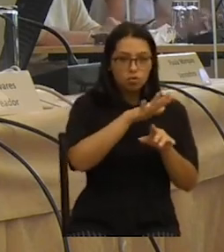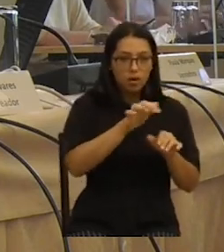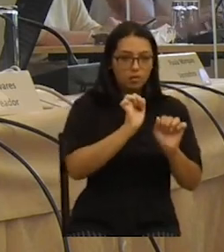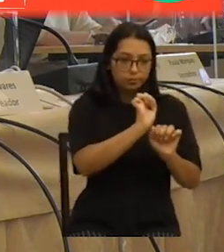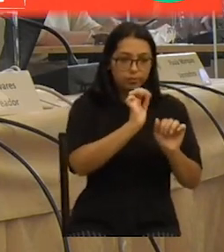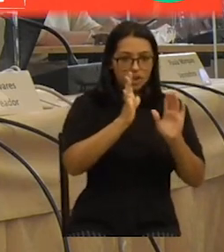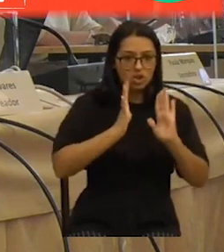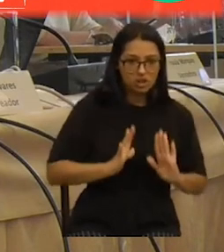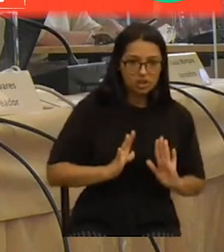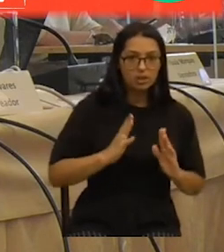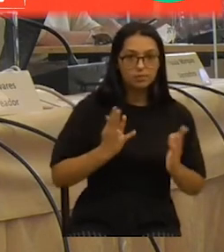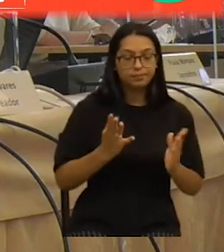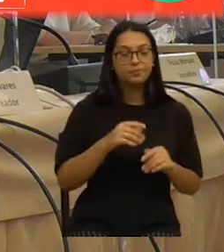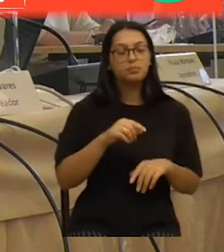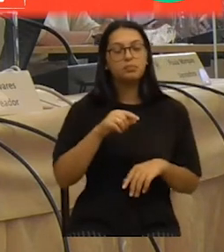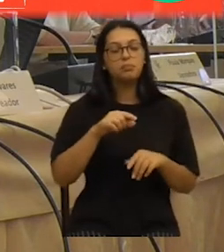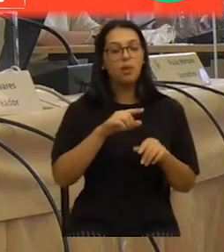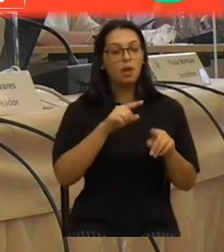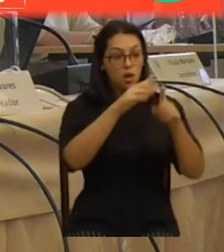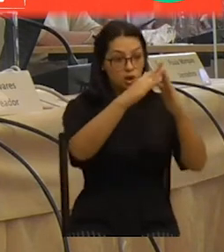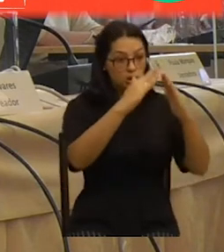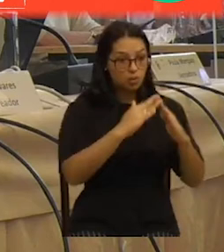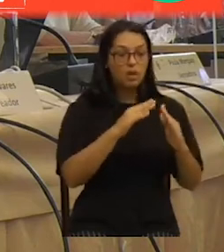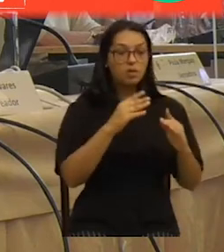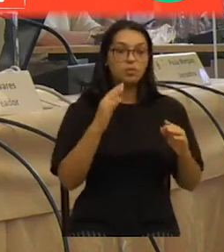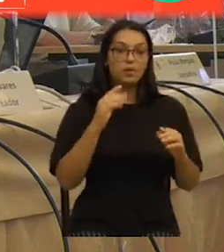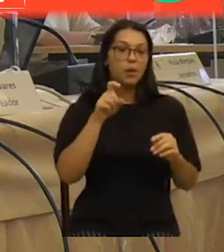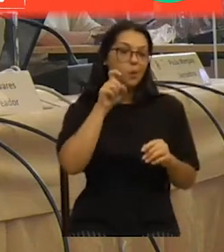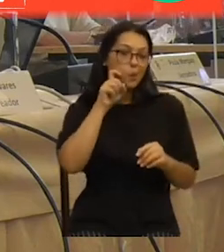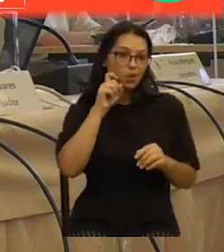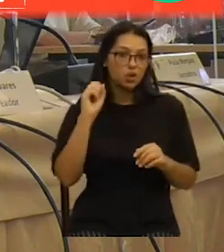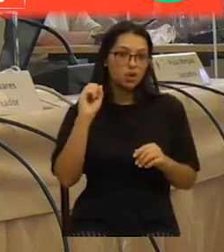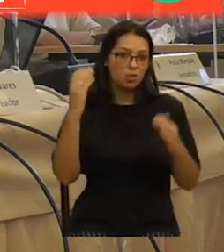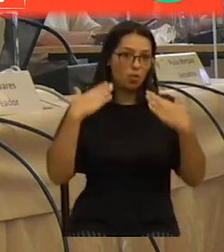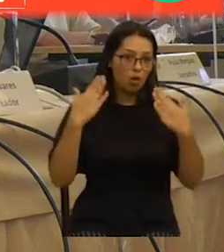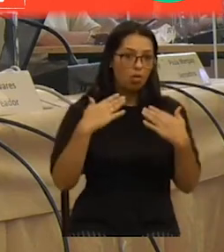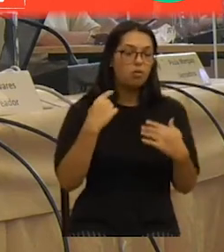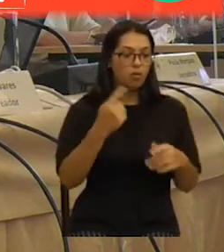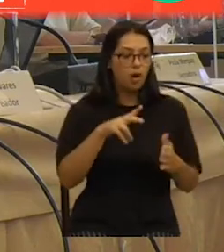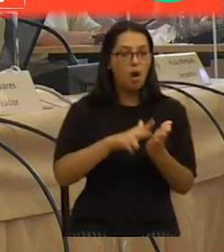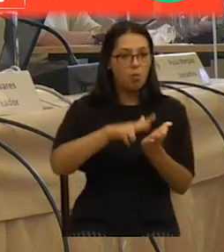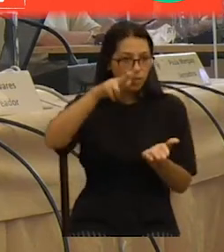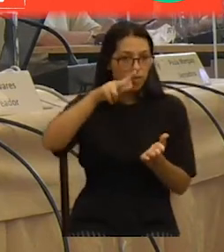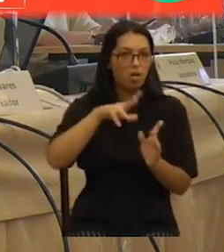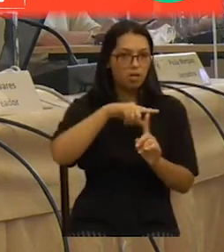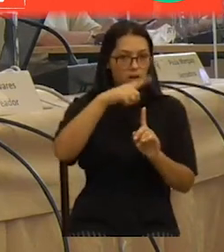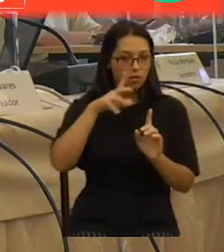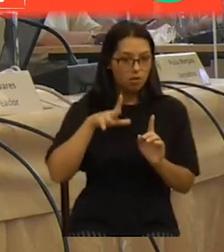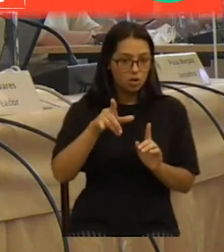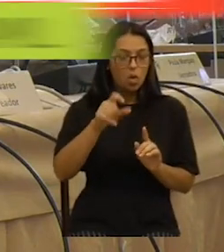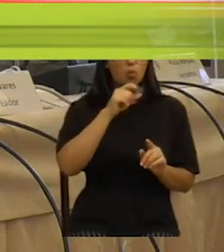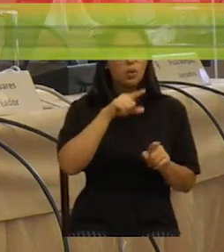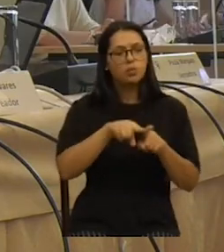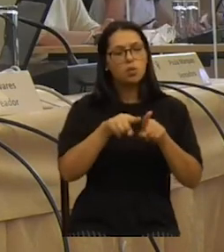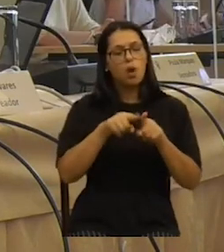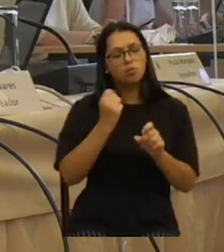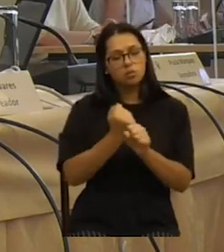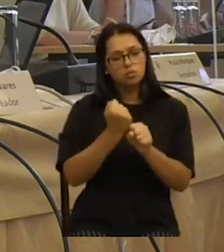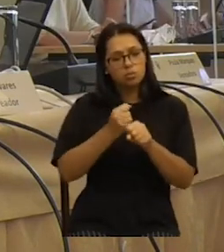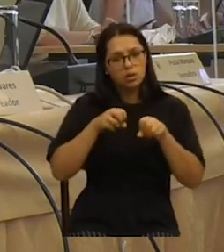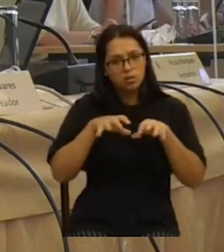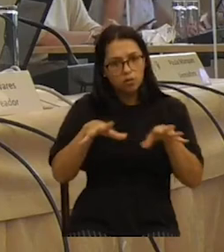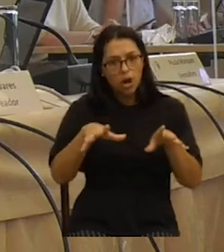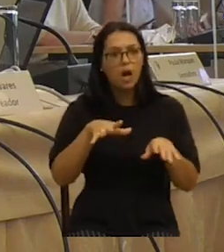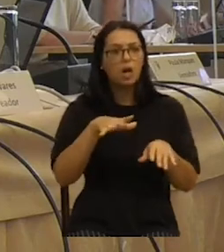E, portanto, refúgios climáticos foi aprovado na Assembleia Municipal de Lisboa. É algo em que podemos começar a trabalhar já, no sentido de divulgar os